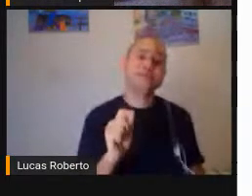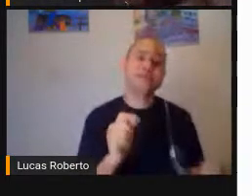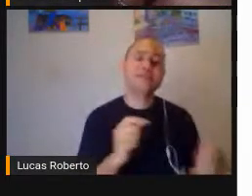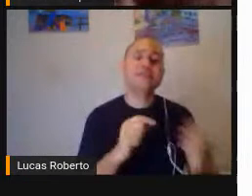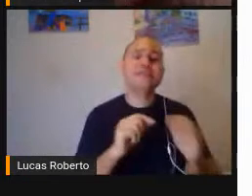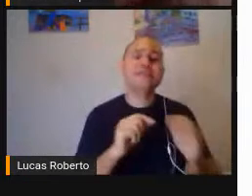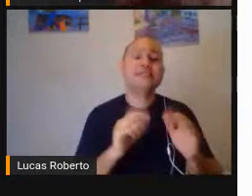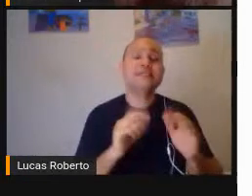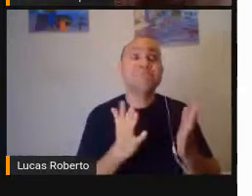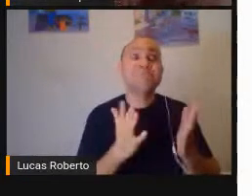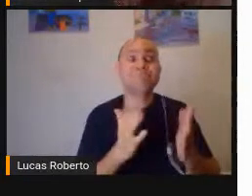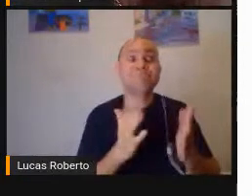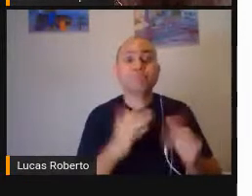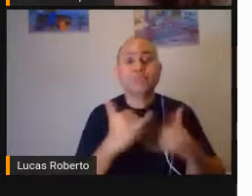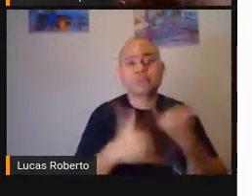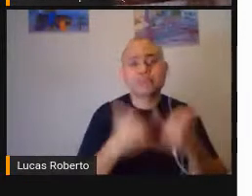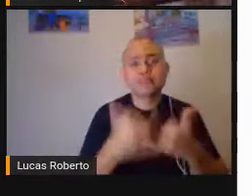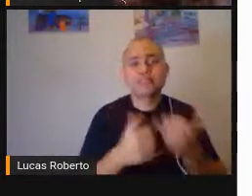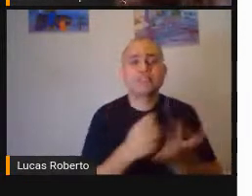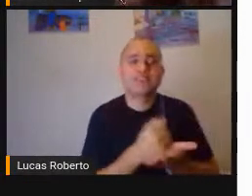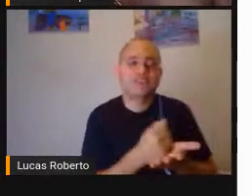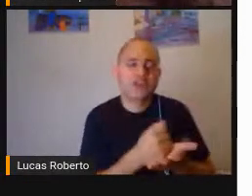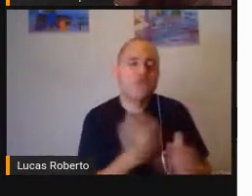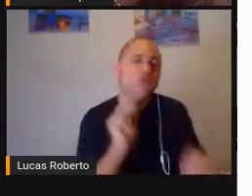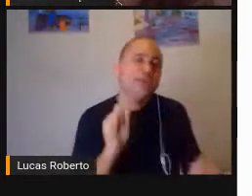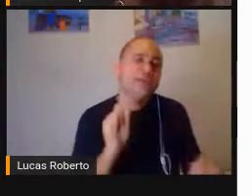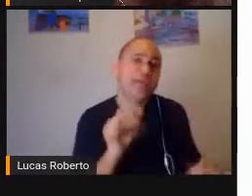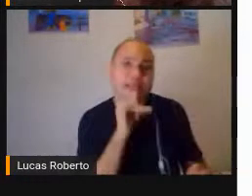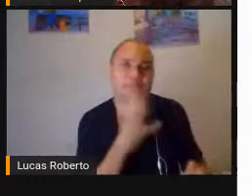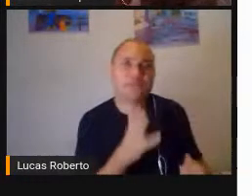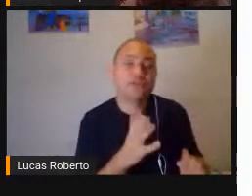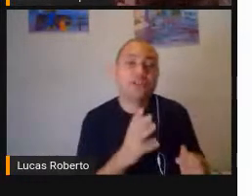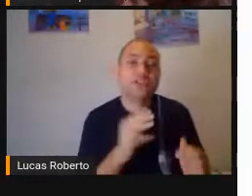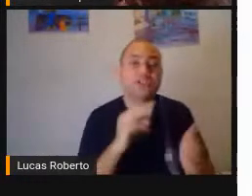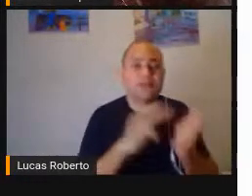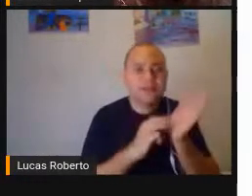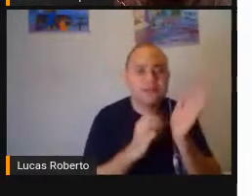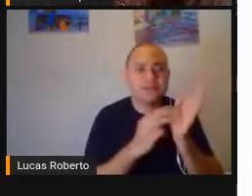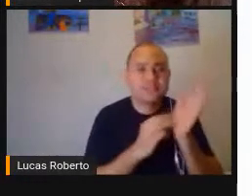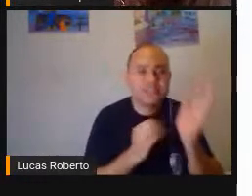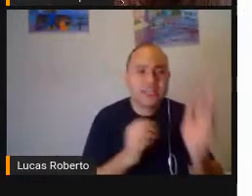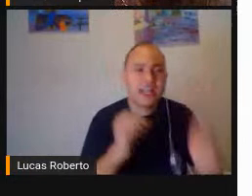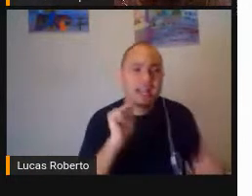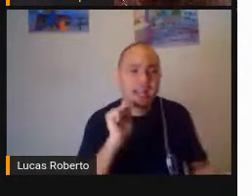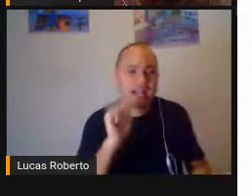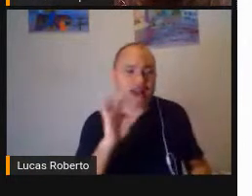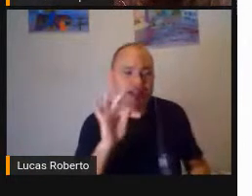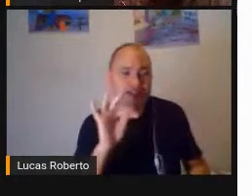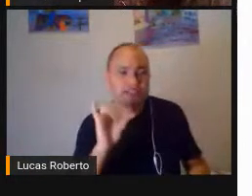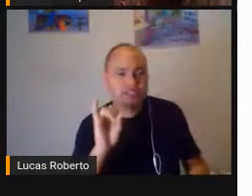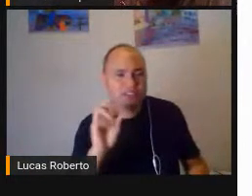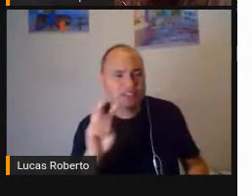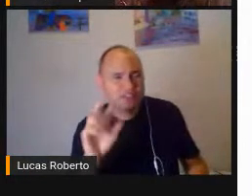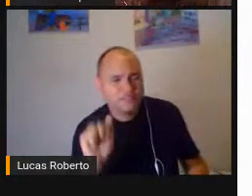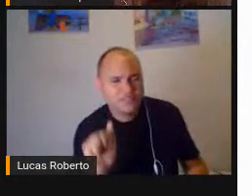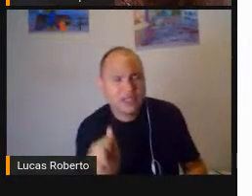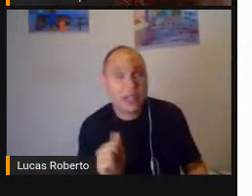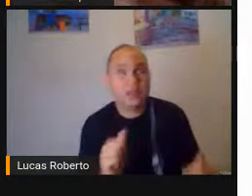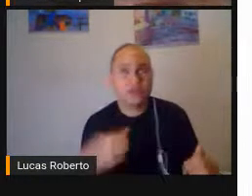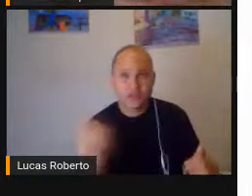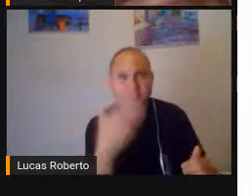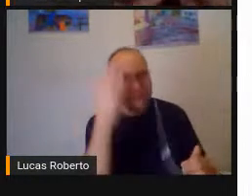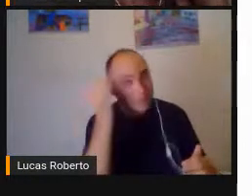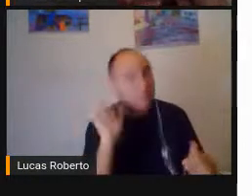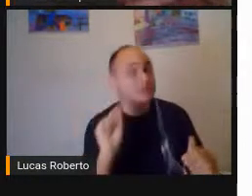ativar O aluno A gente sabe Que tem um viés Escola novista Bem grande Mas a gente trabalha No sentido De